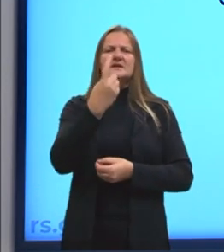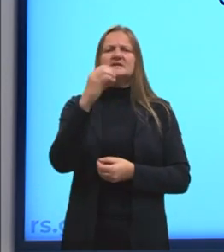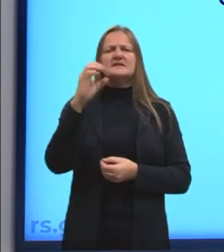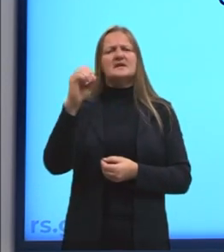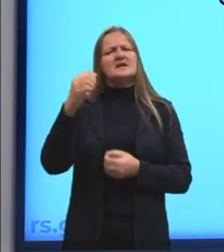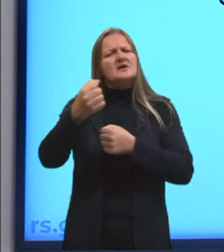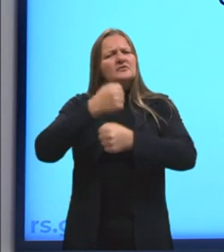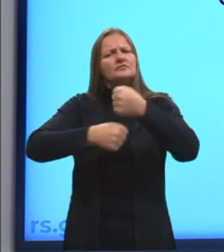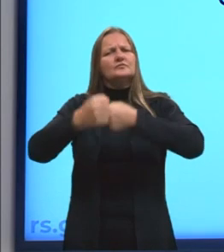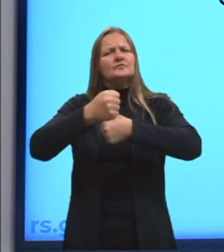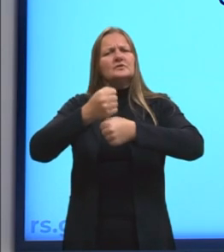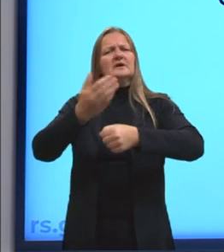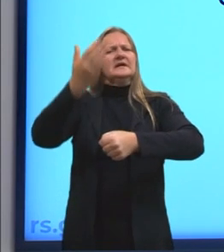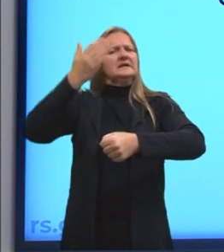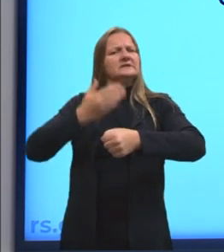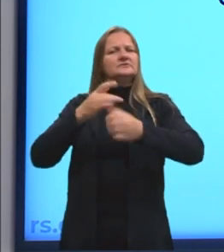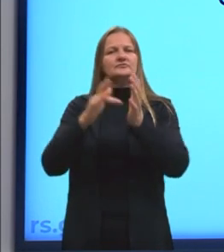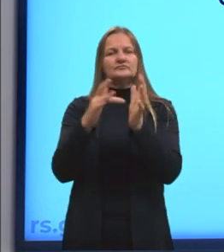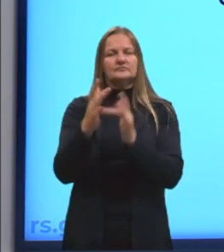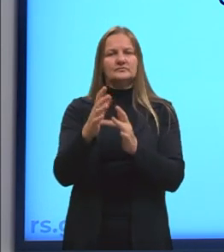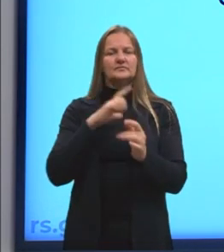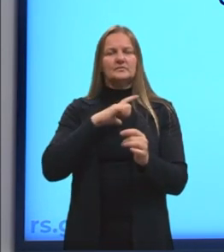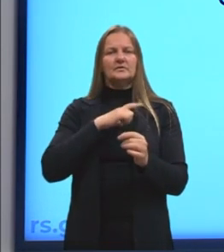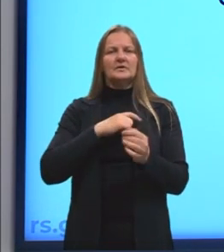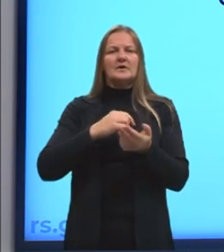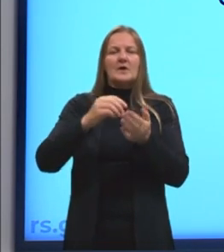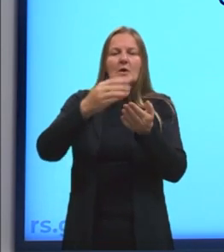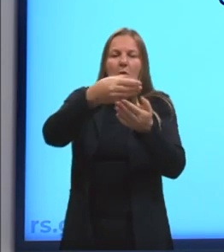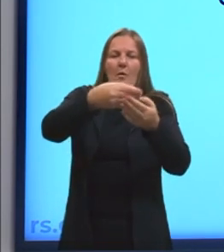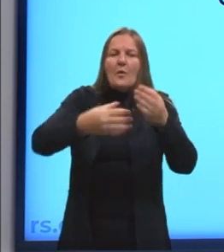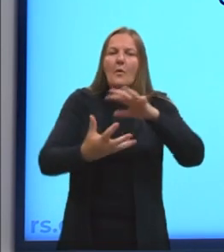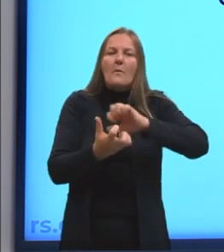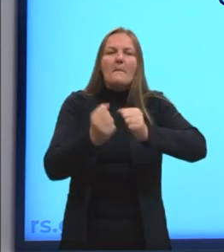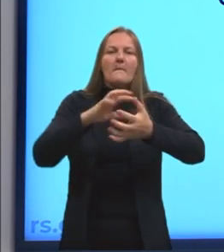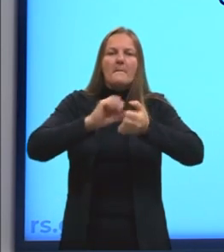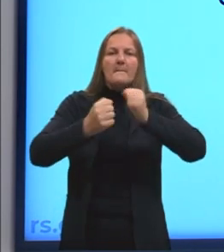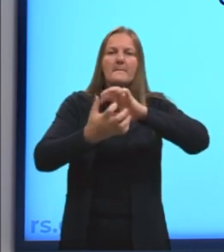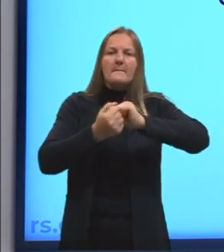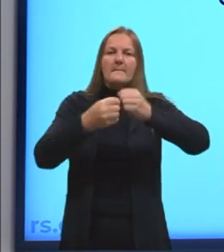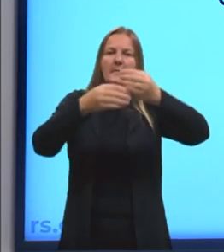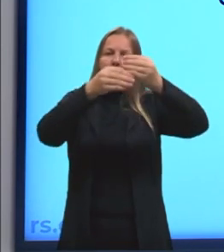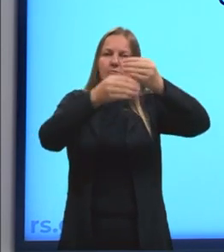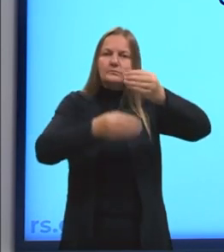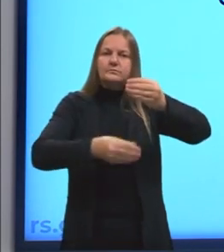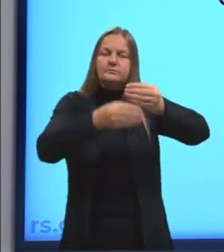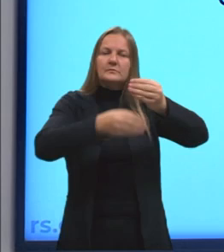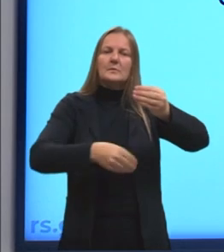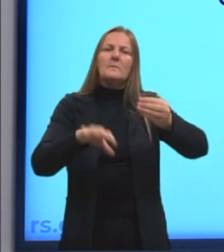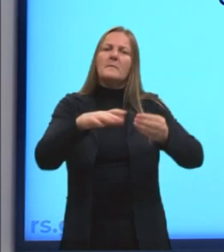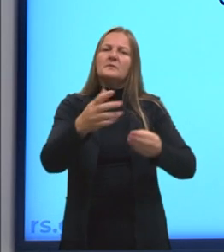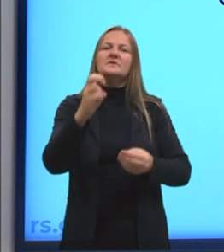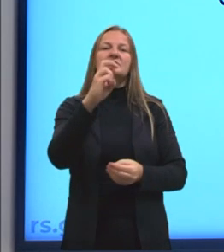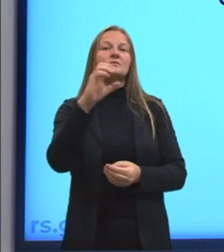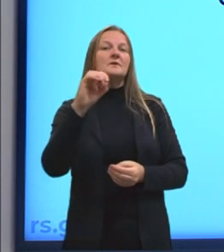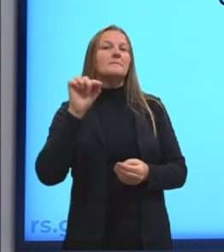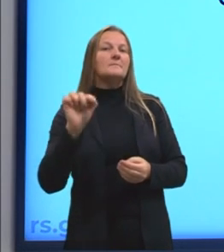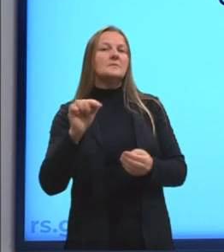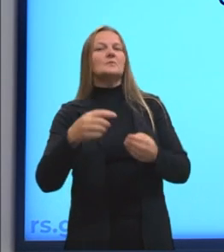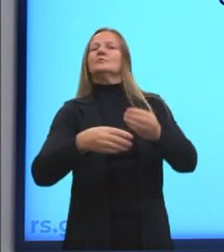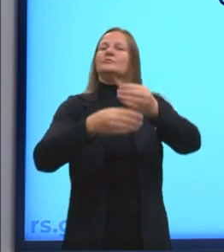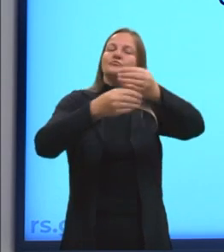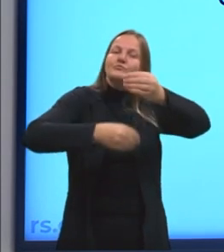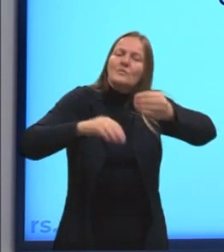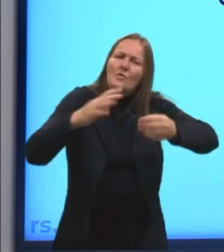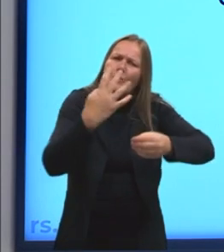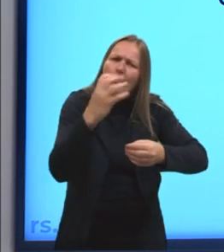esse povo fazia seus registros em tábuas de argila, onde mais de 50 mil foram encontradas e 400